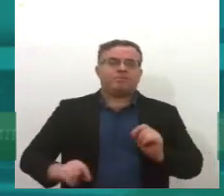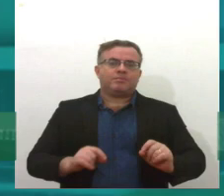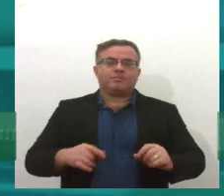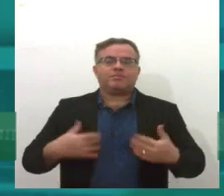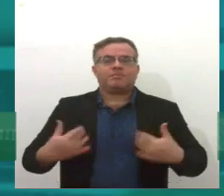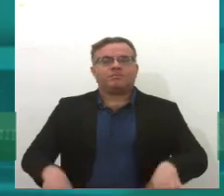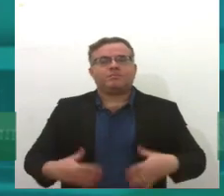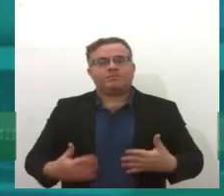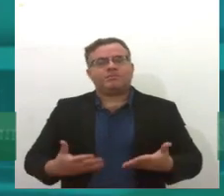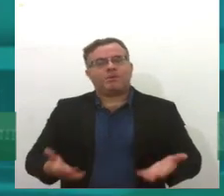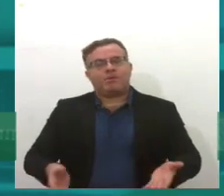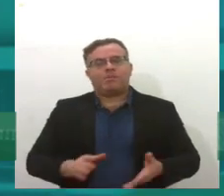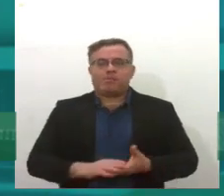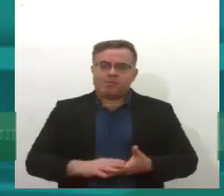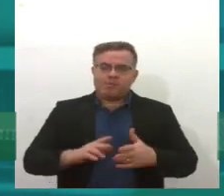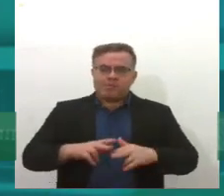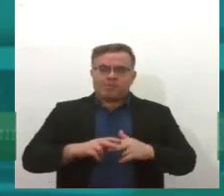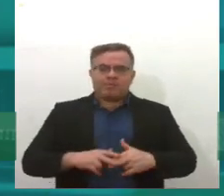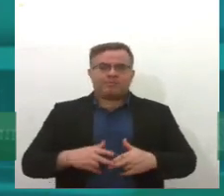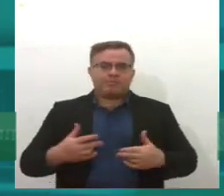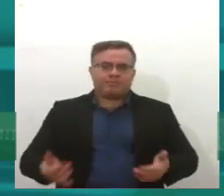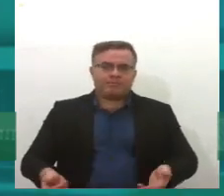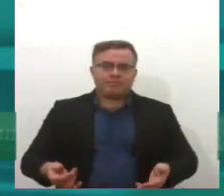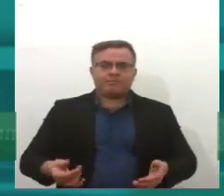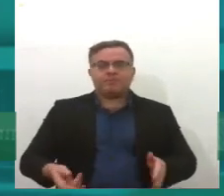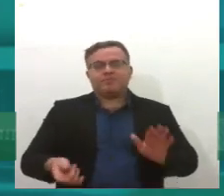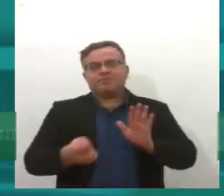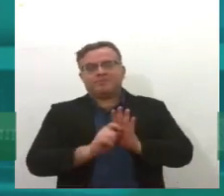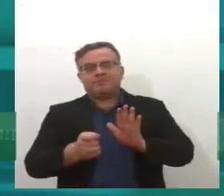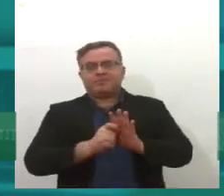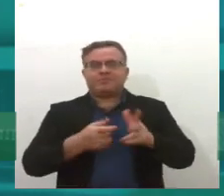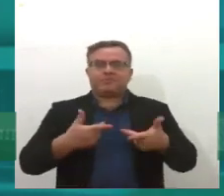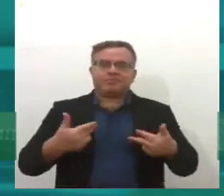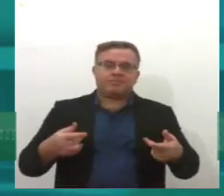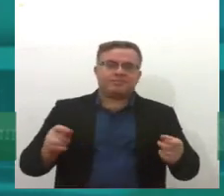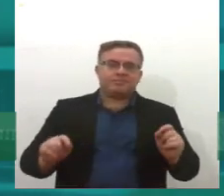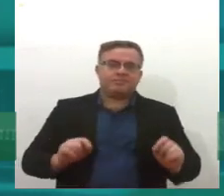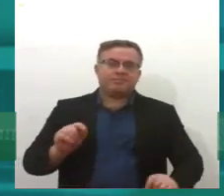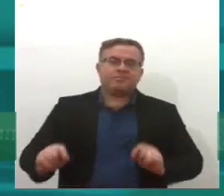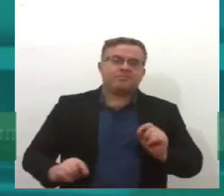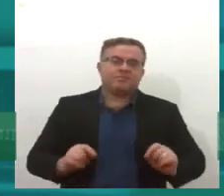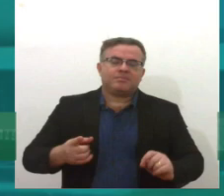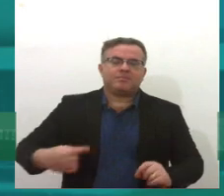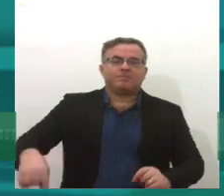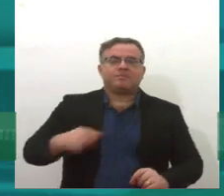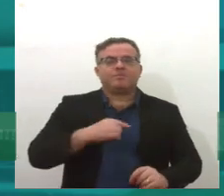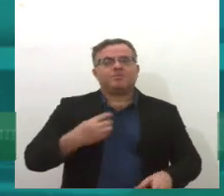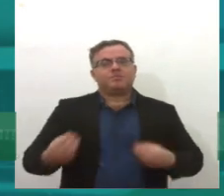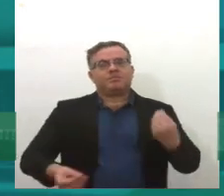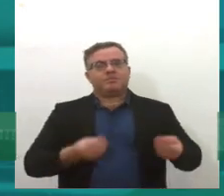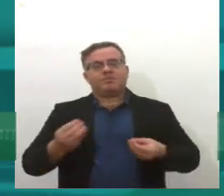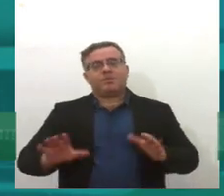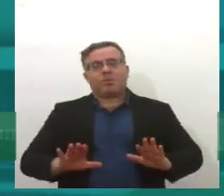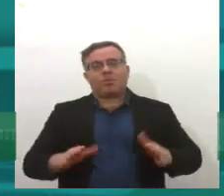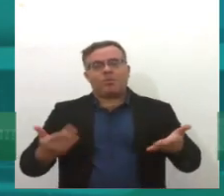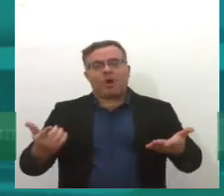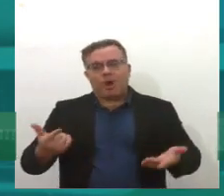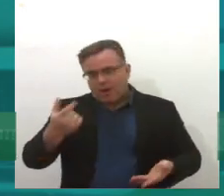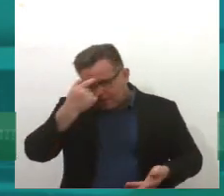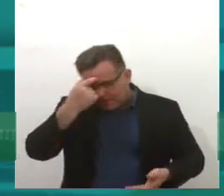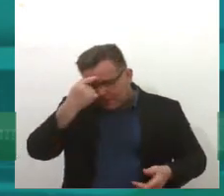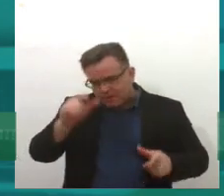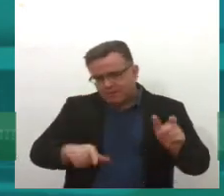psicoativas, álcool e outras drogas. Então, a gente precisa pensar também qual é a lógica, né, qual é a